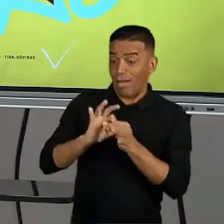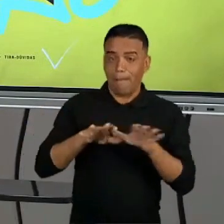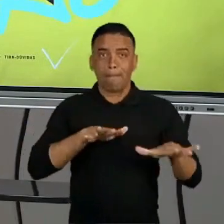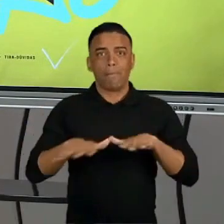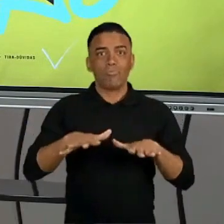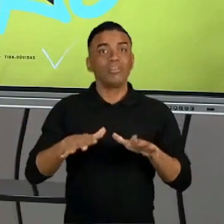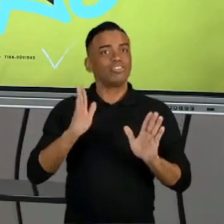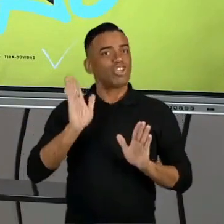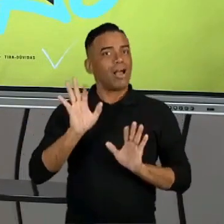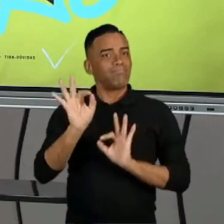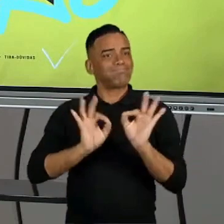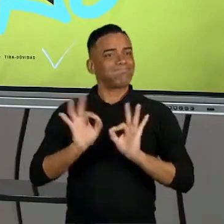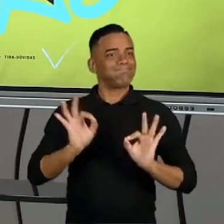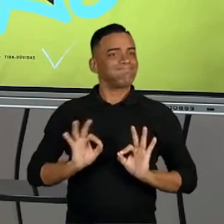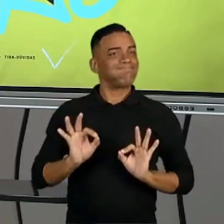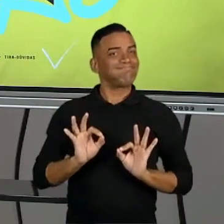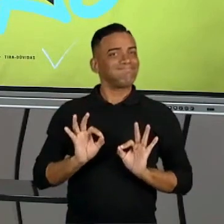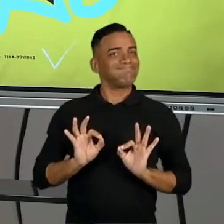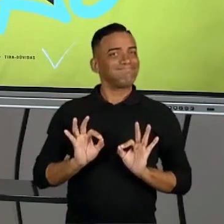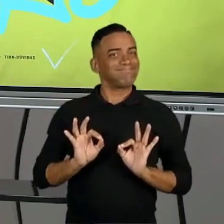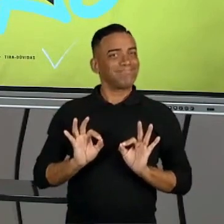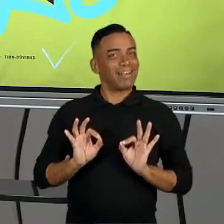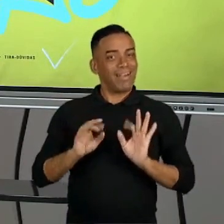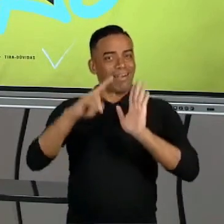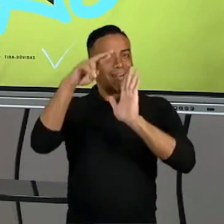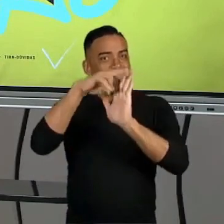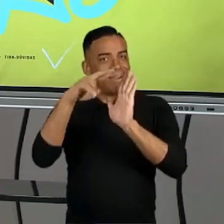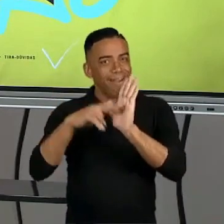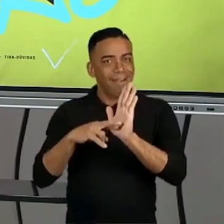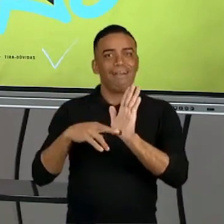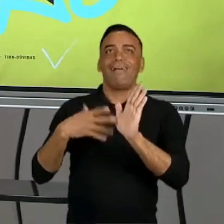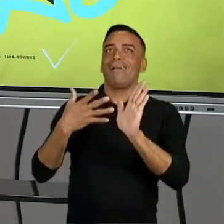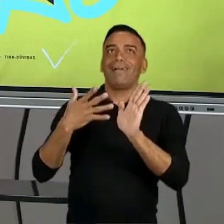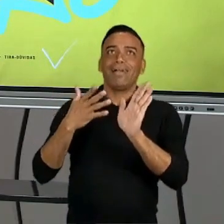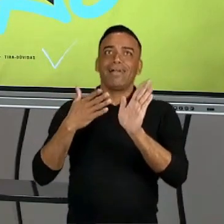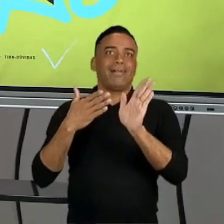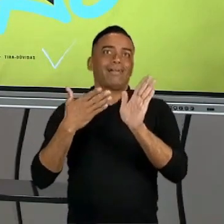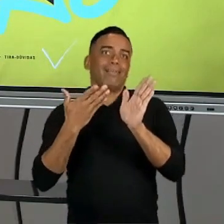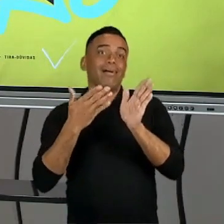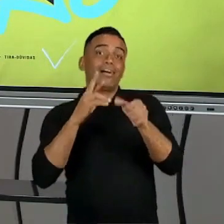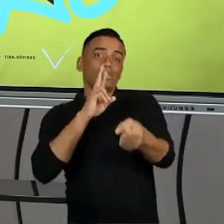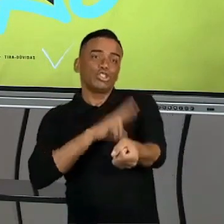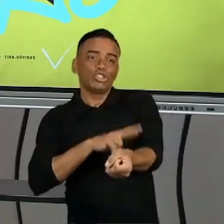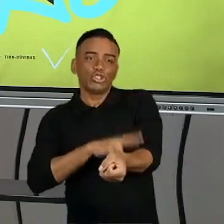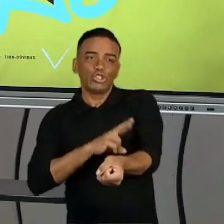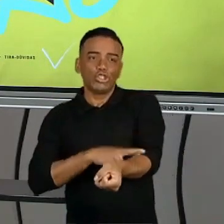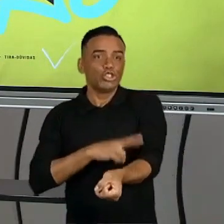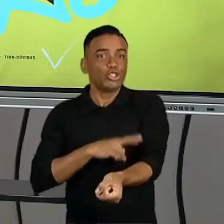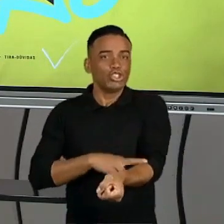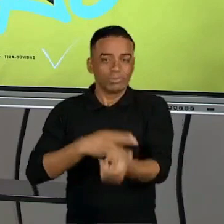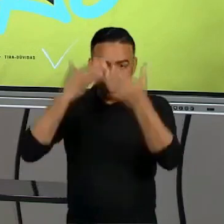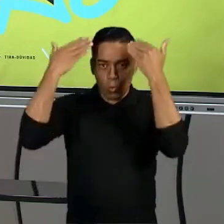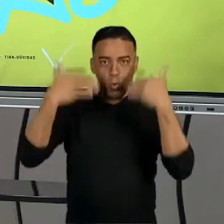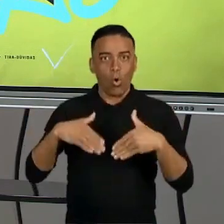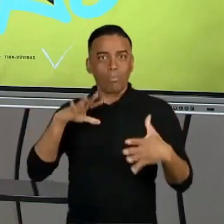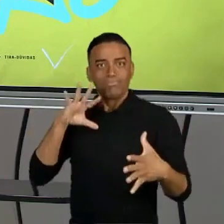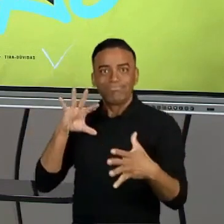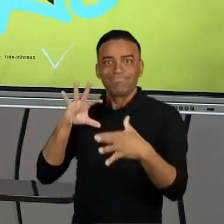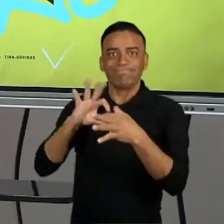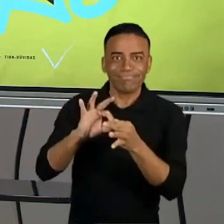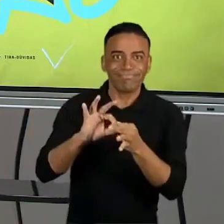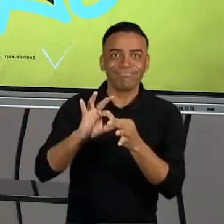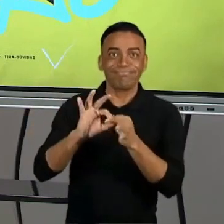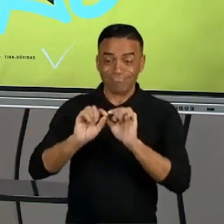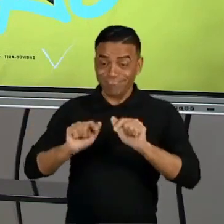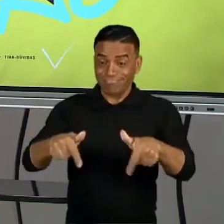coordena esses padrões musicais, esse ritmo, com o movimento do corpo. E aí, é